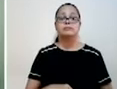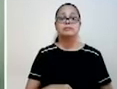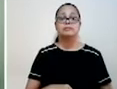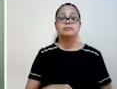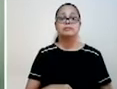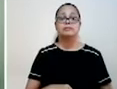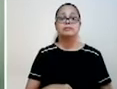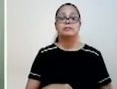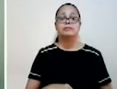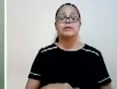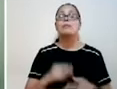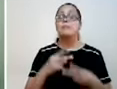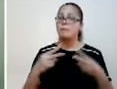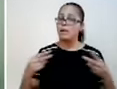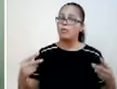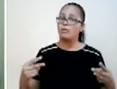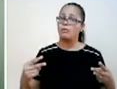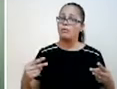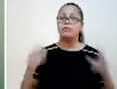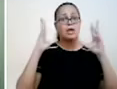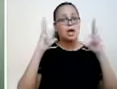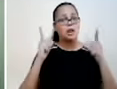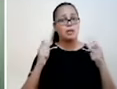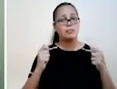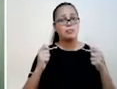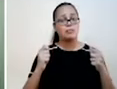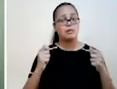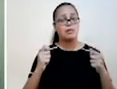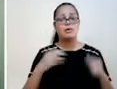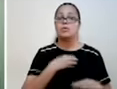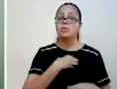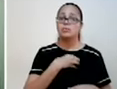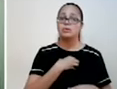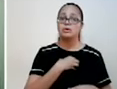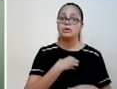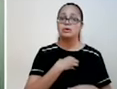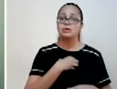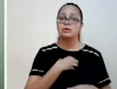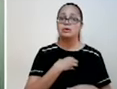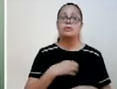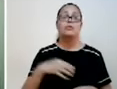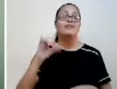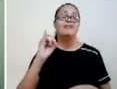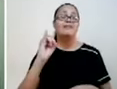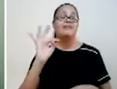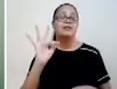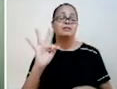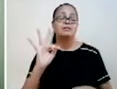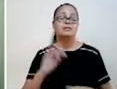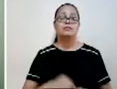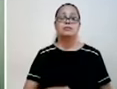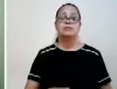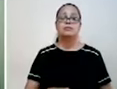expressão itself. Também temos o we, o we, nós. E se algo reflete